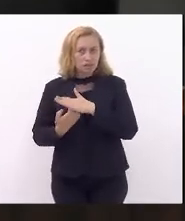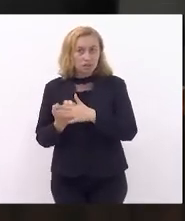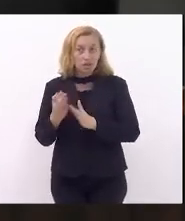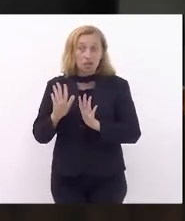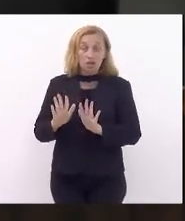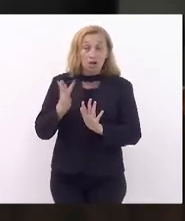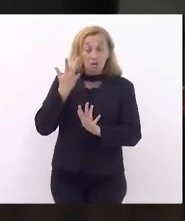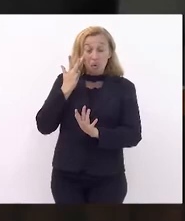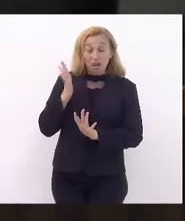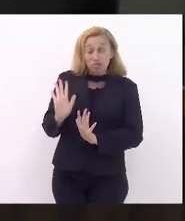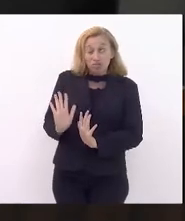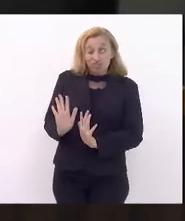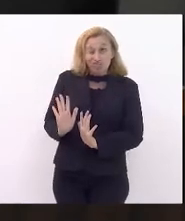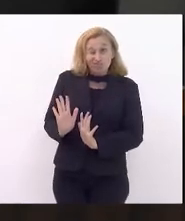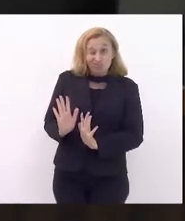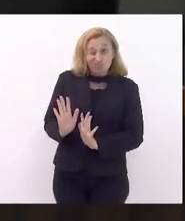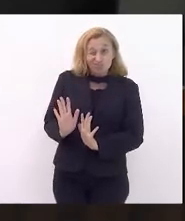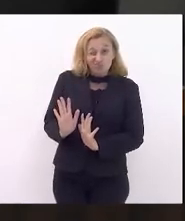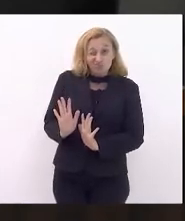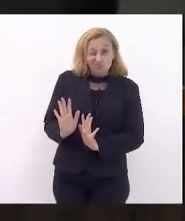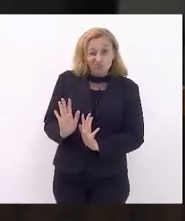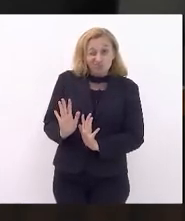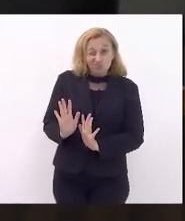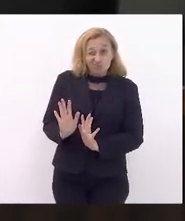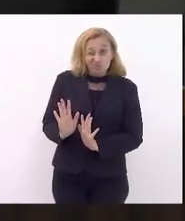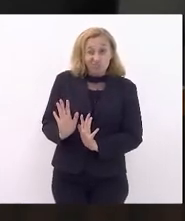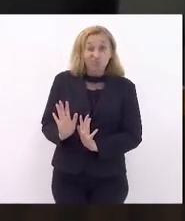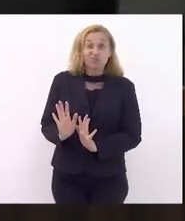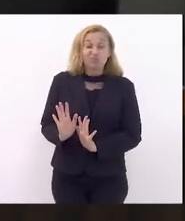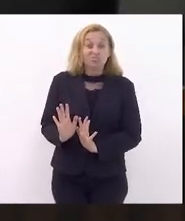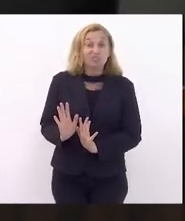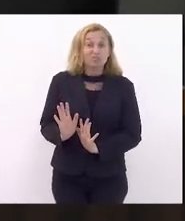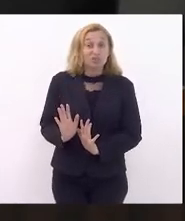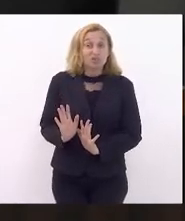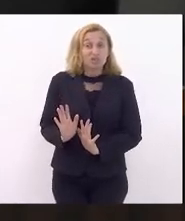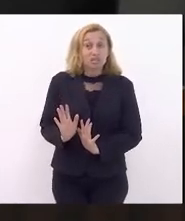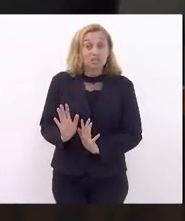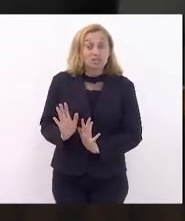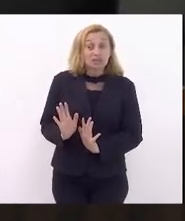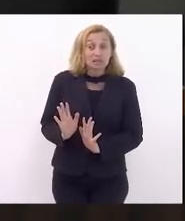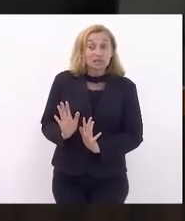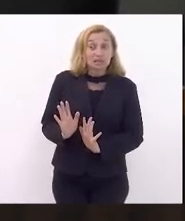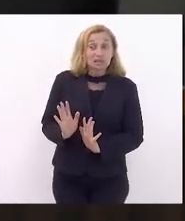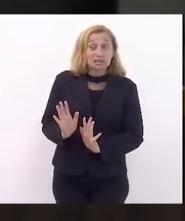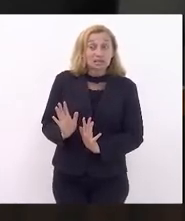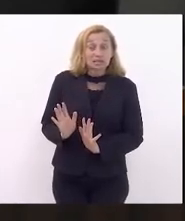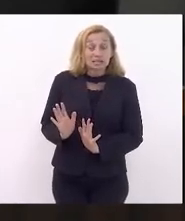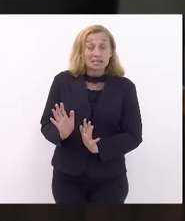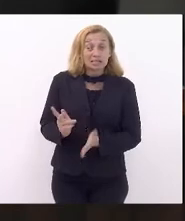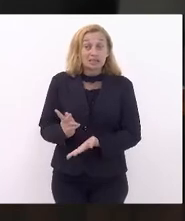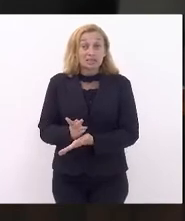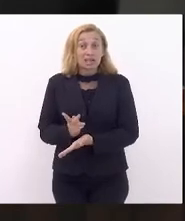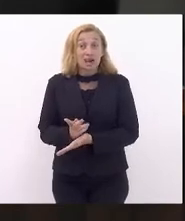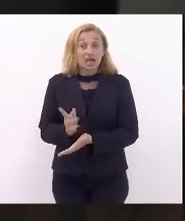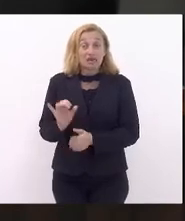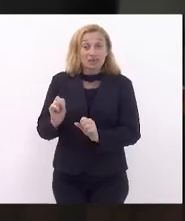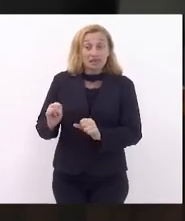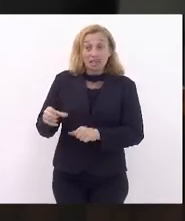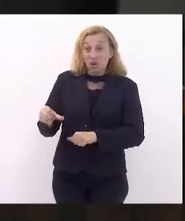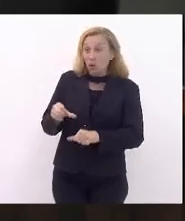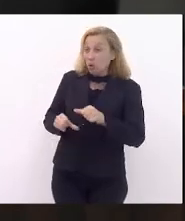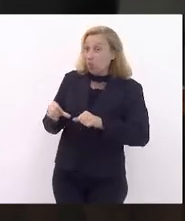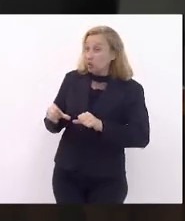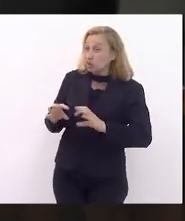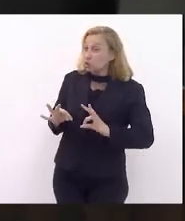contrassenso. A mim, me parece que ele irá contra, se é essa perspectiva do governo federal, contra